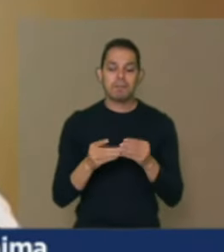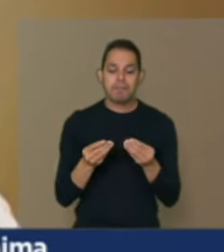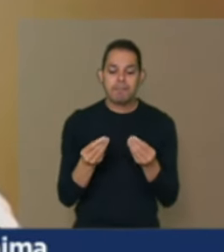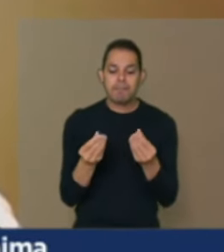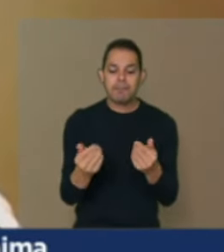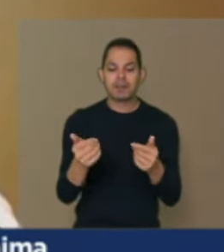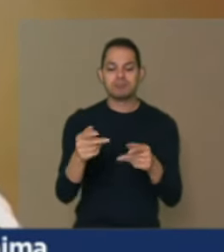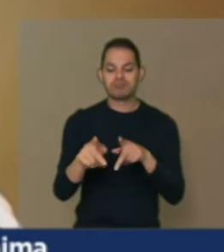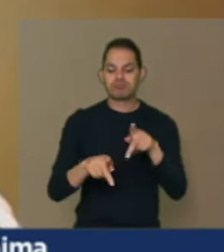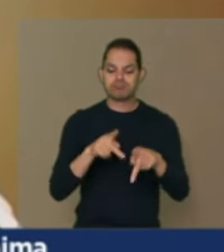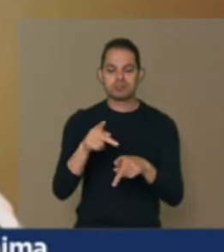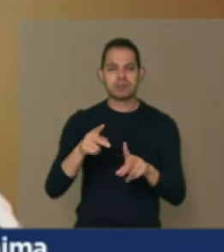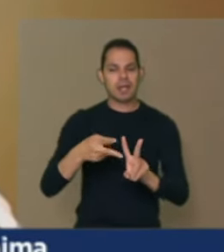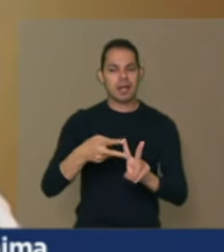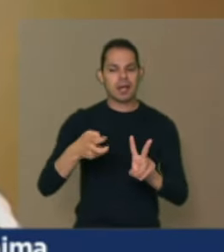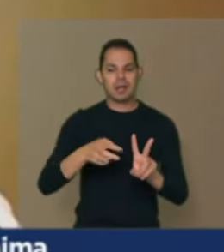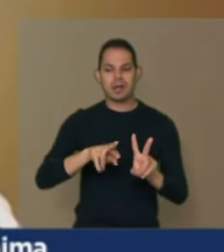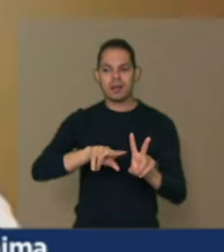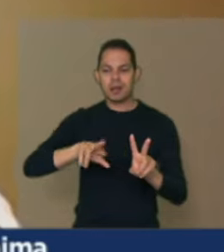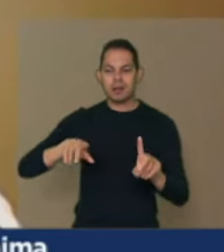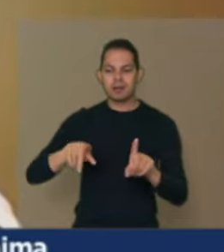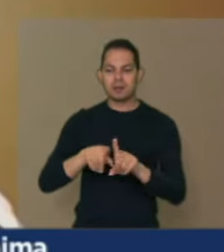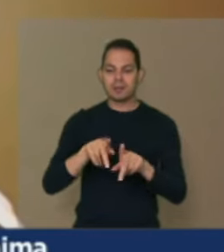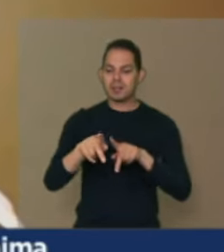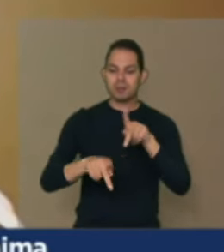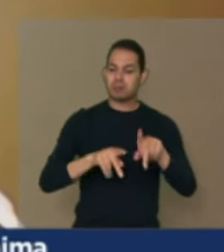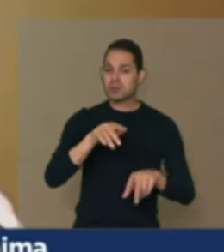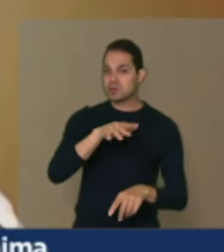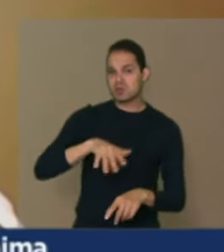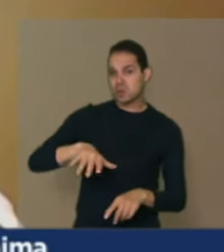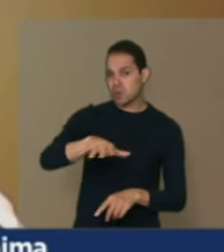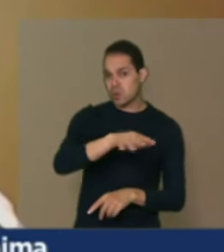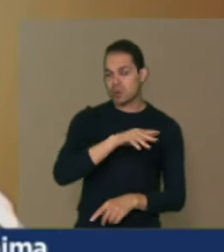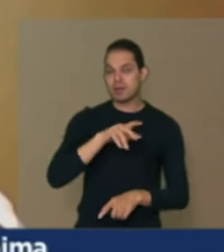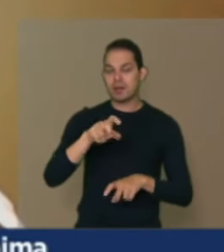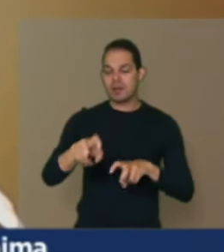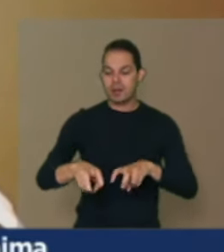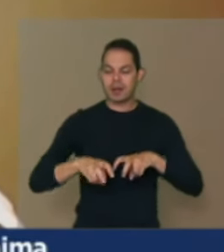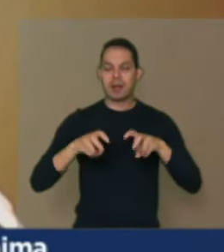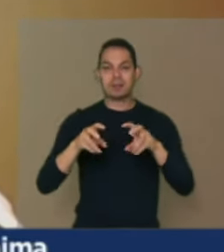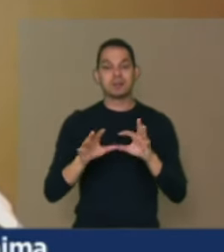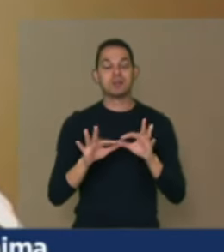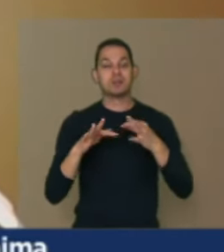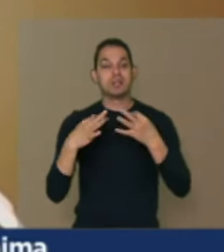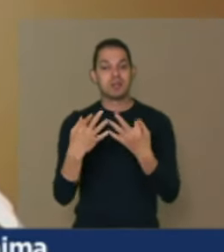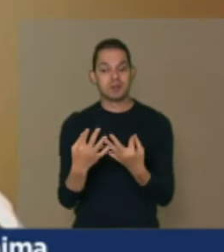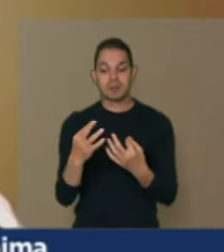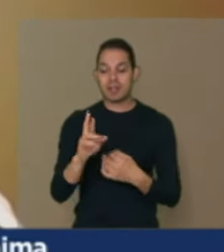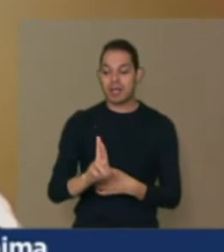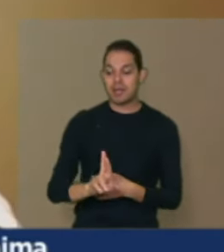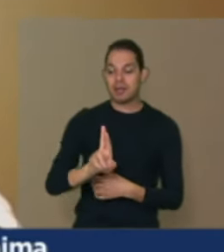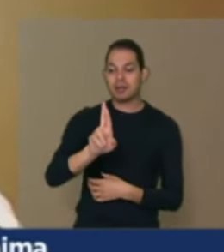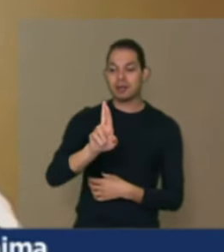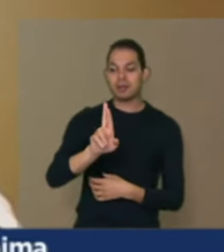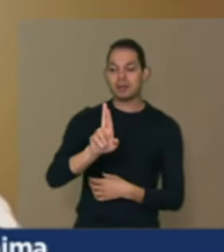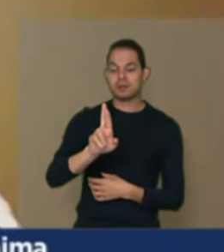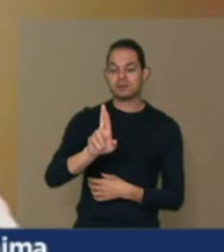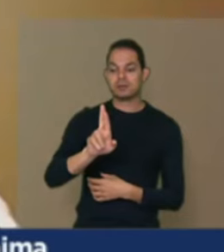populações indígenas e da população no geral a agricultura familiar ela está envolvida e ela está